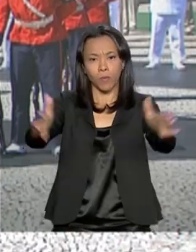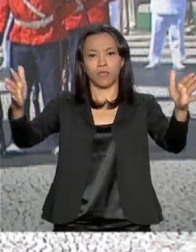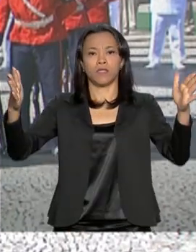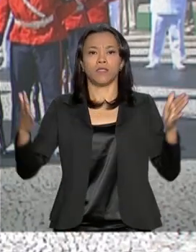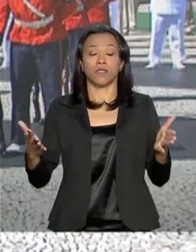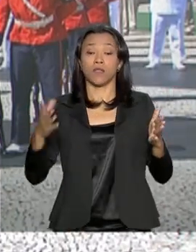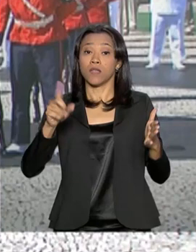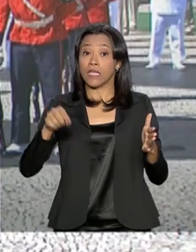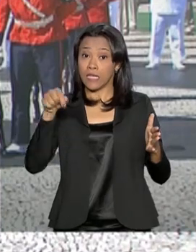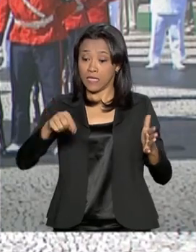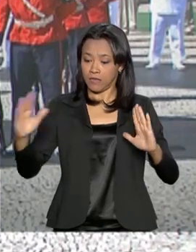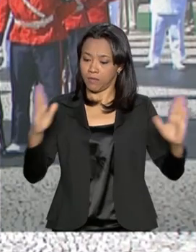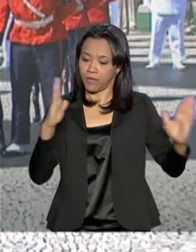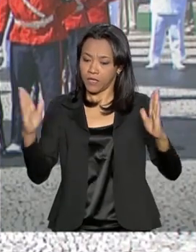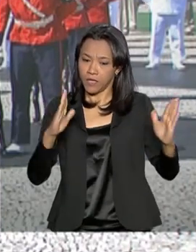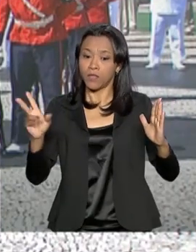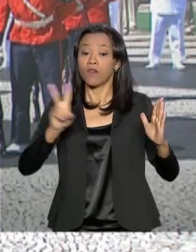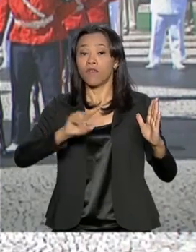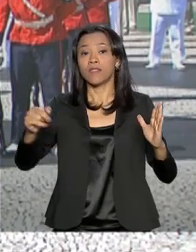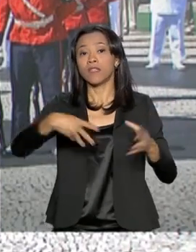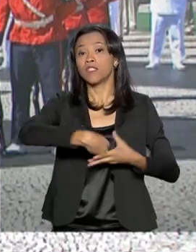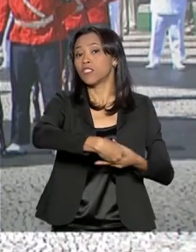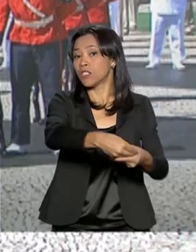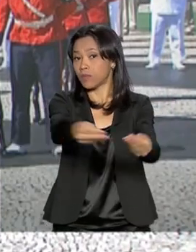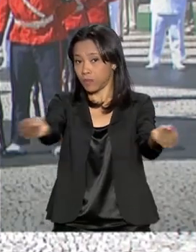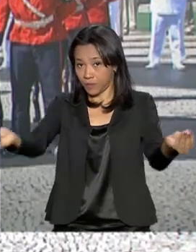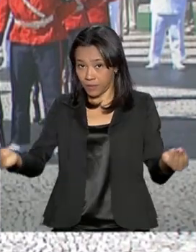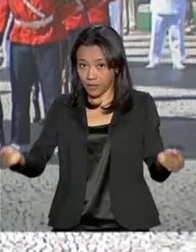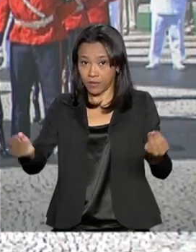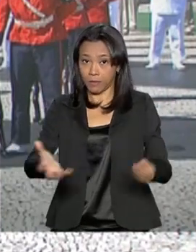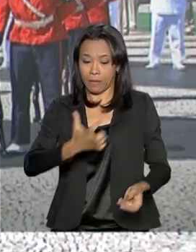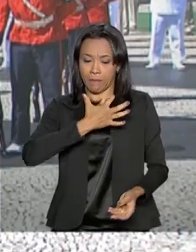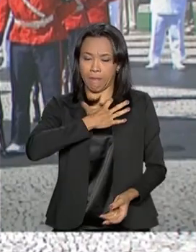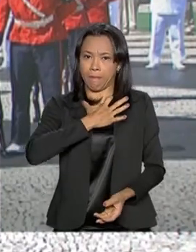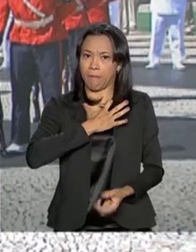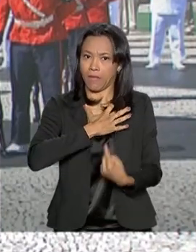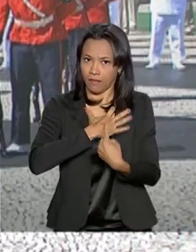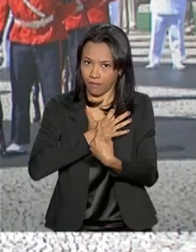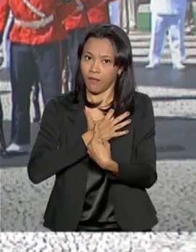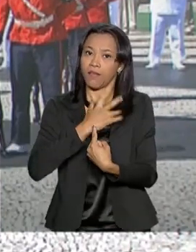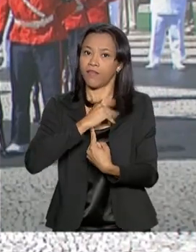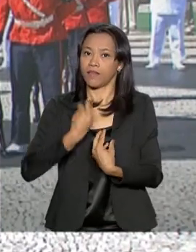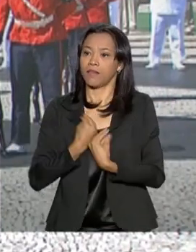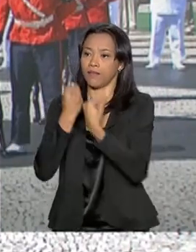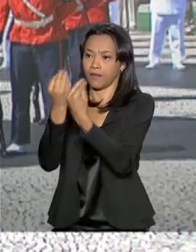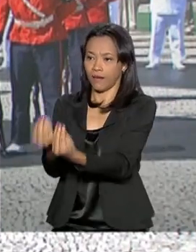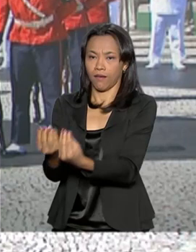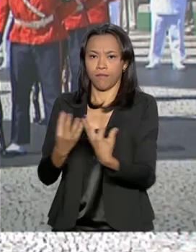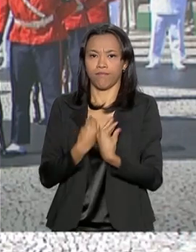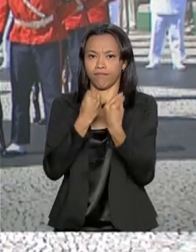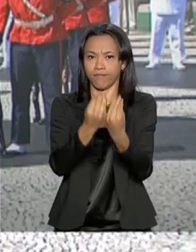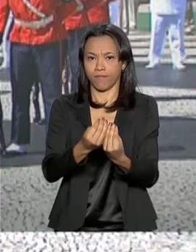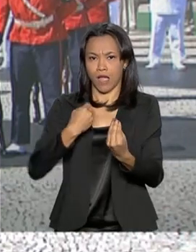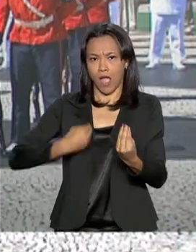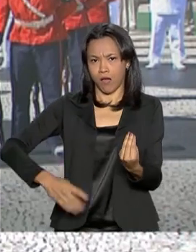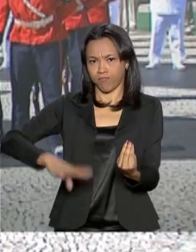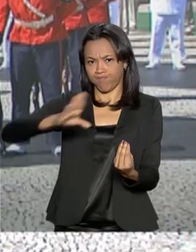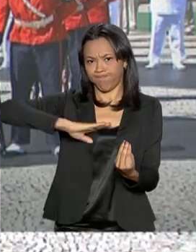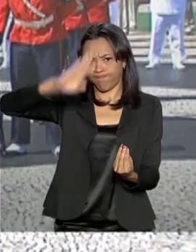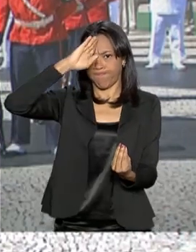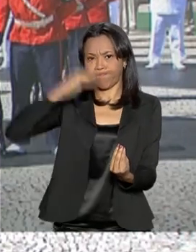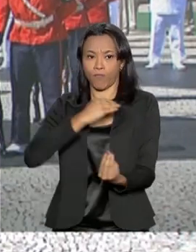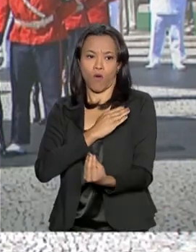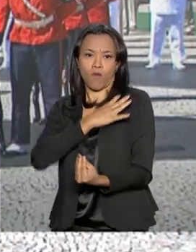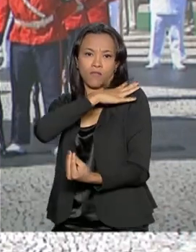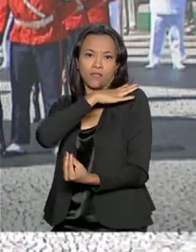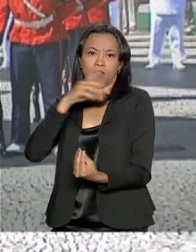Durante o evento, será distribuída a medalha do mérito anfíbio, que vai ser entregue para oficiais e praças que se destacaram no cumprimento de